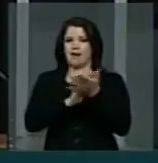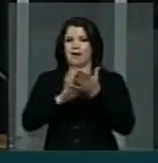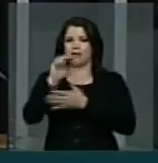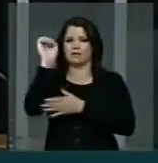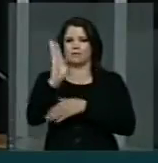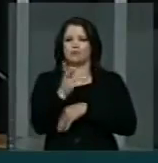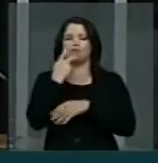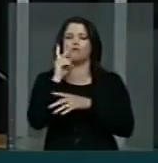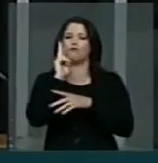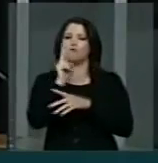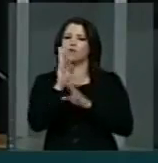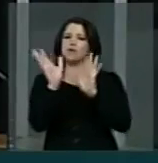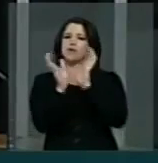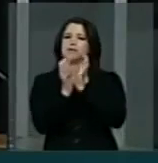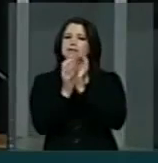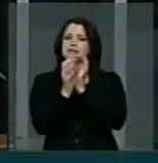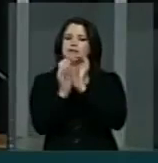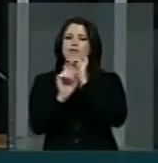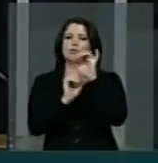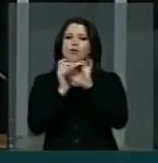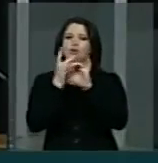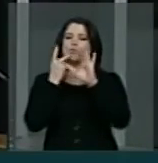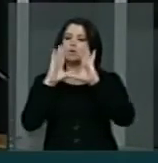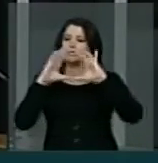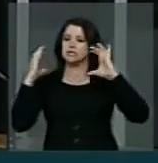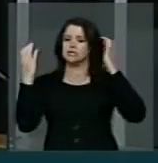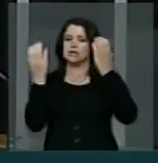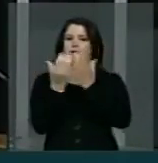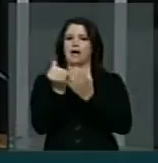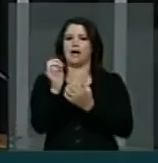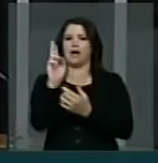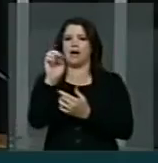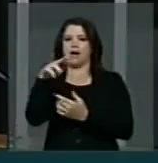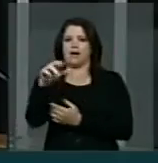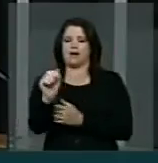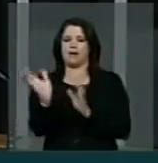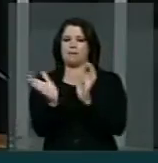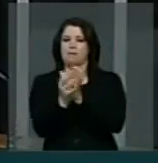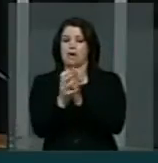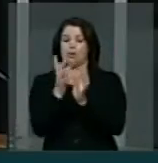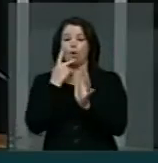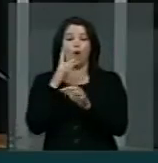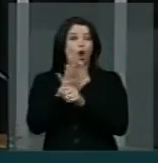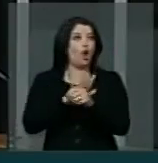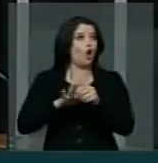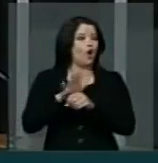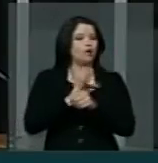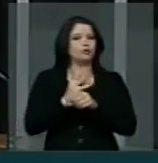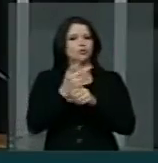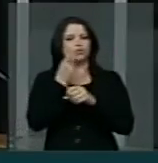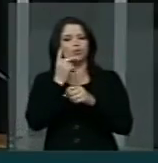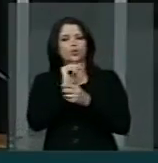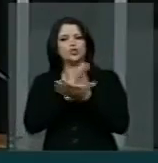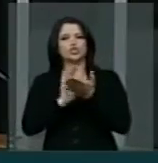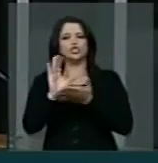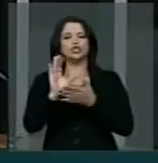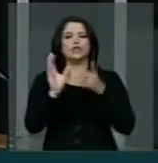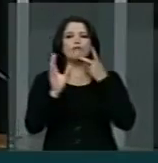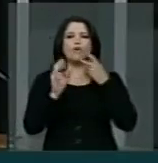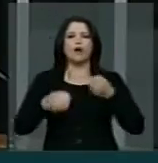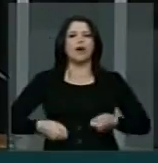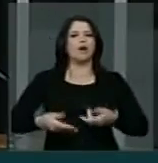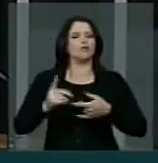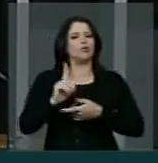lá em Recife, o estádio Arena Pernambuco, lotada, se investiu ali, não se